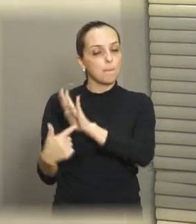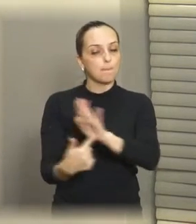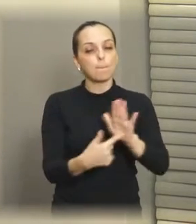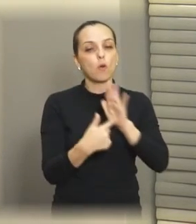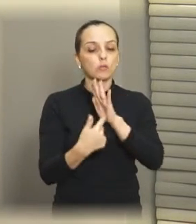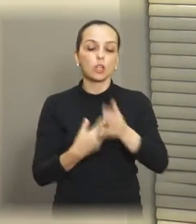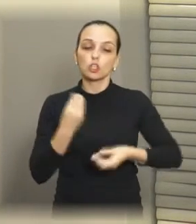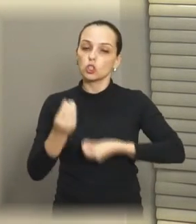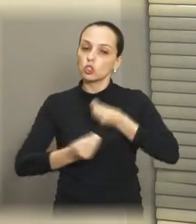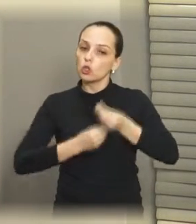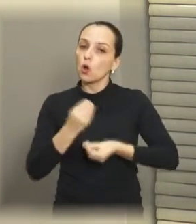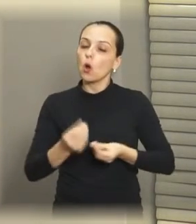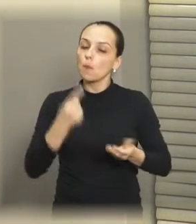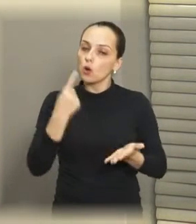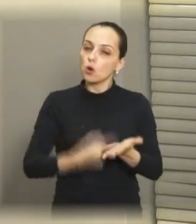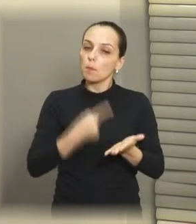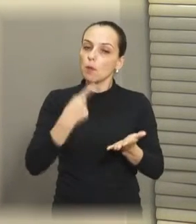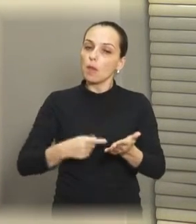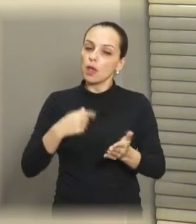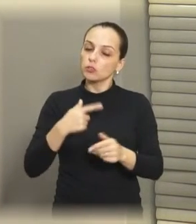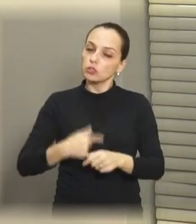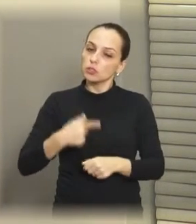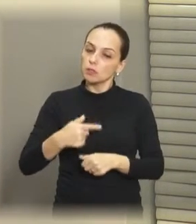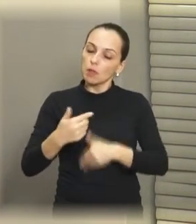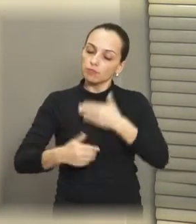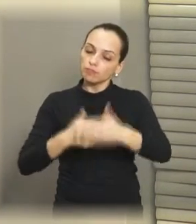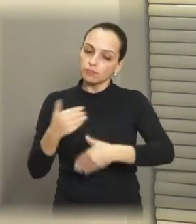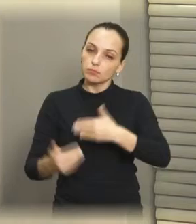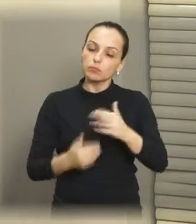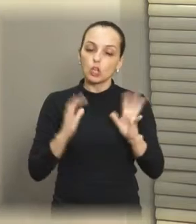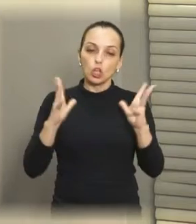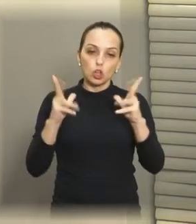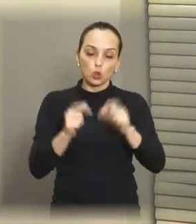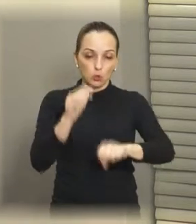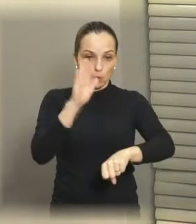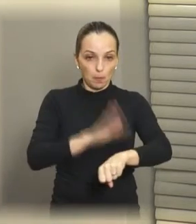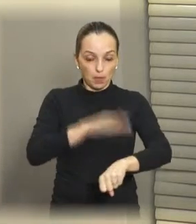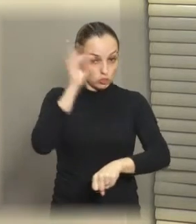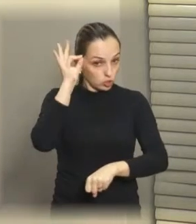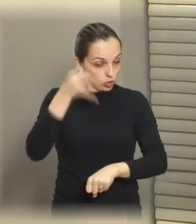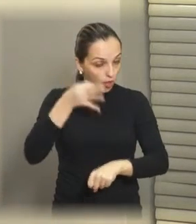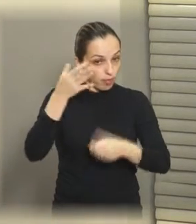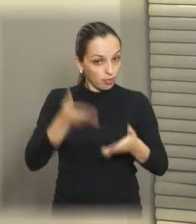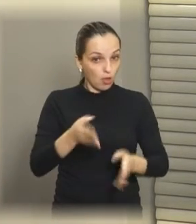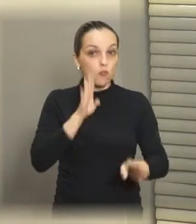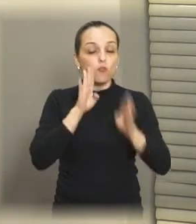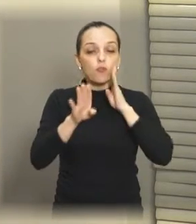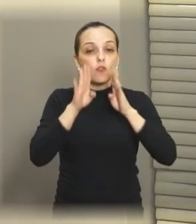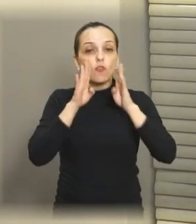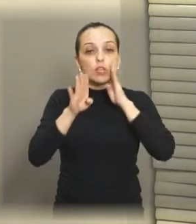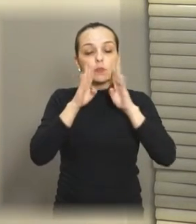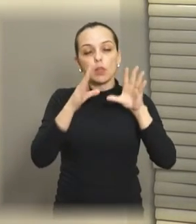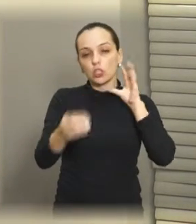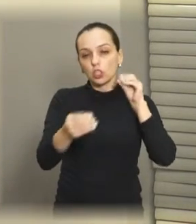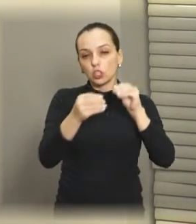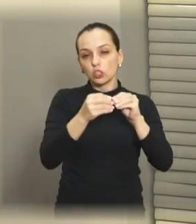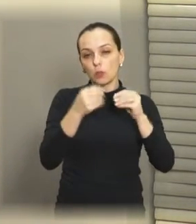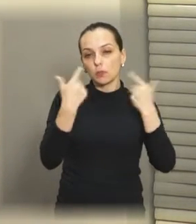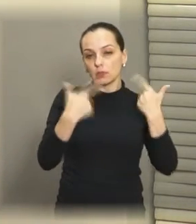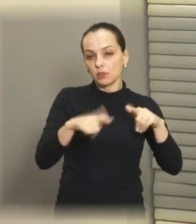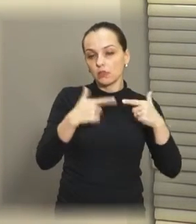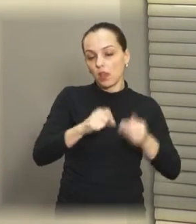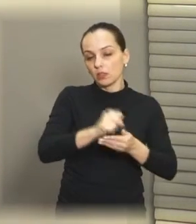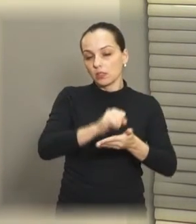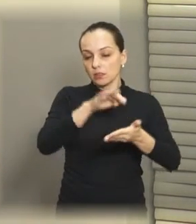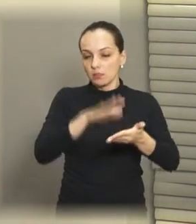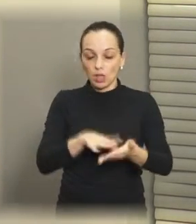e nós podemos prestar contas para vocês em tempo real do que nós estamos fazendo. Então, o Facebook com o resumo de atividades diário, o